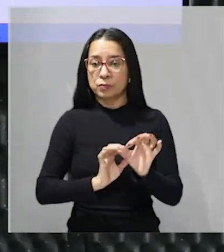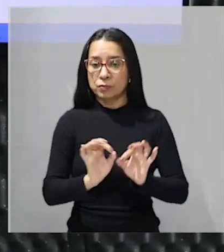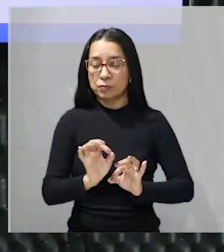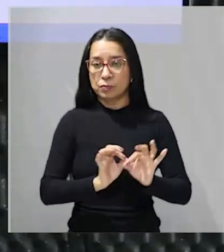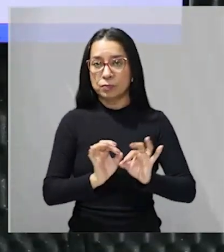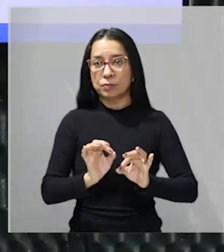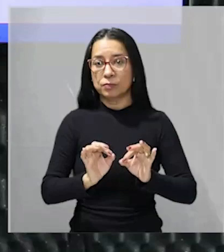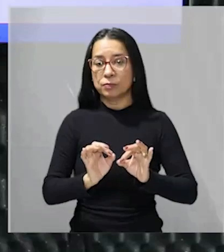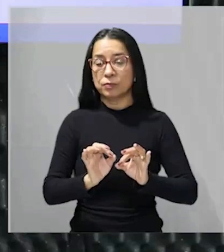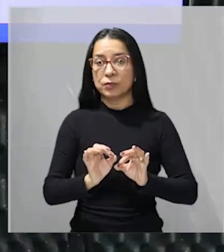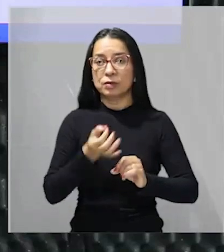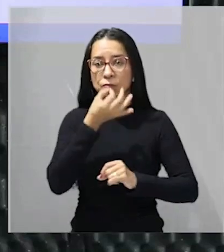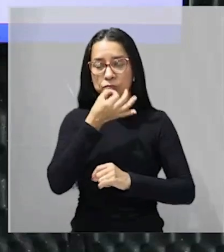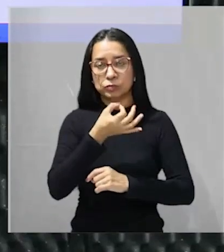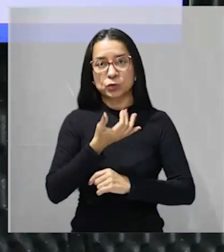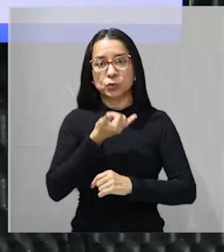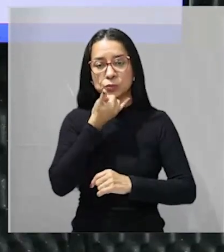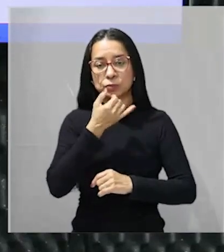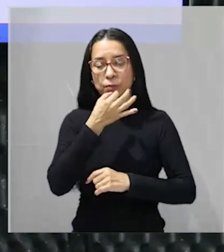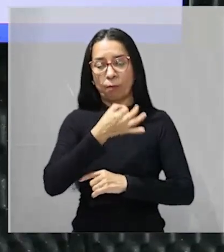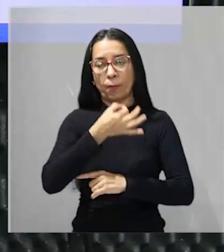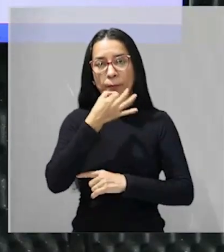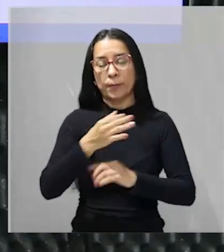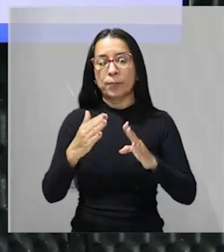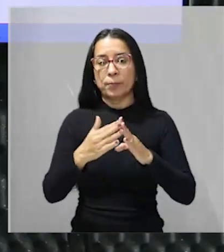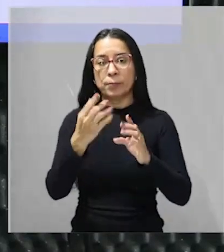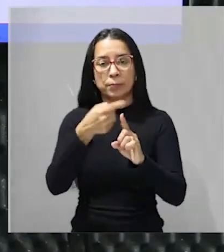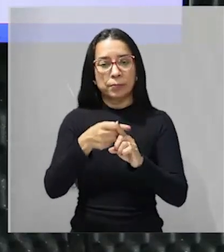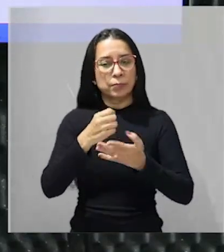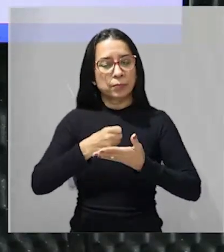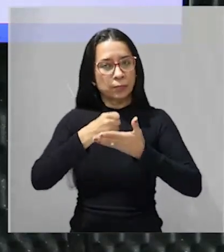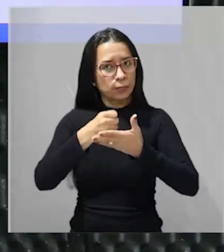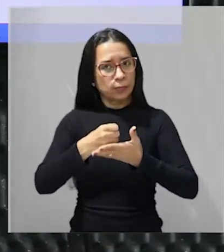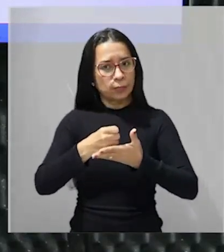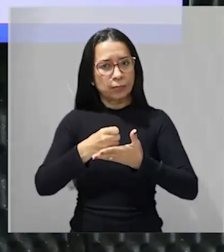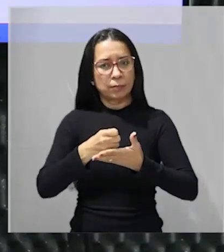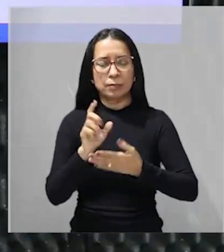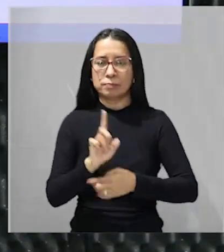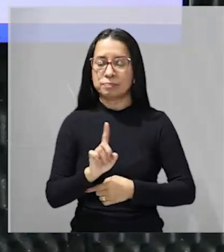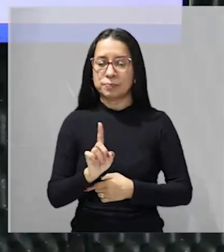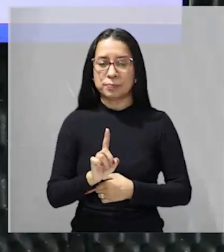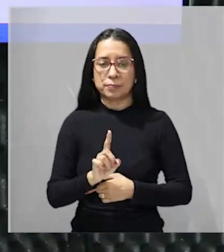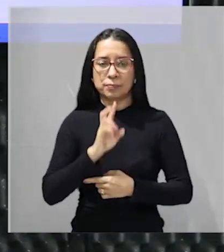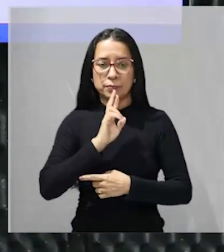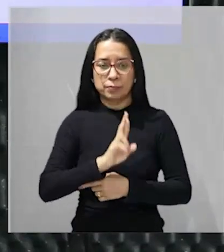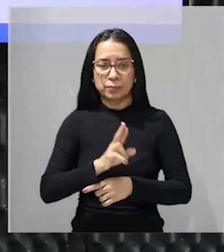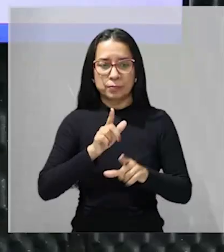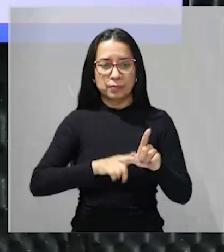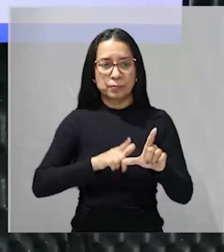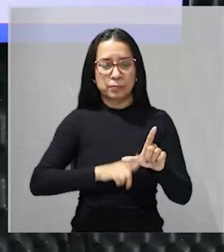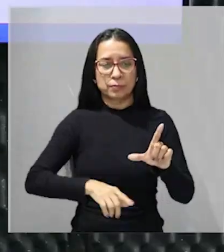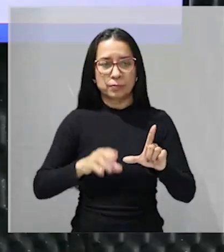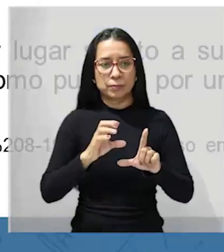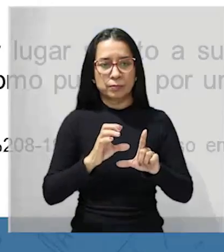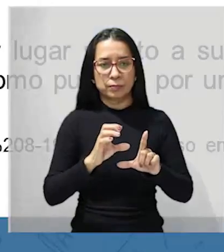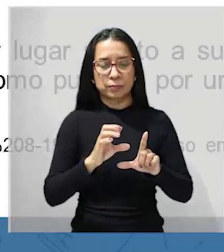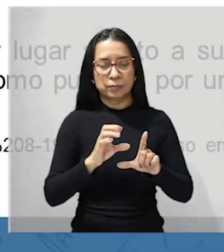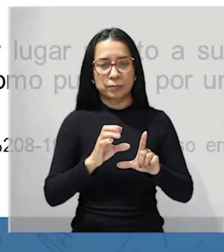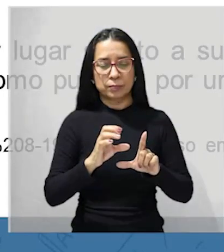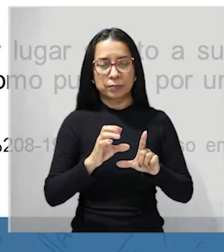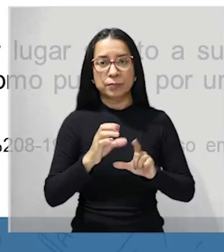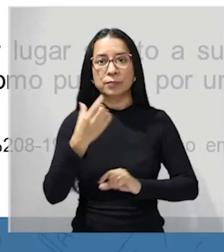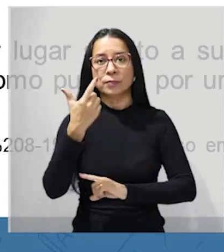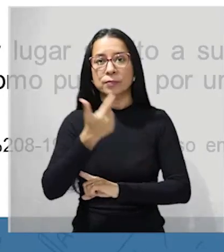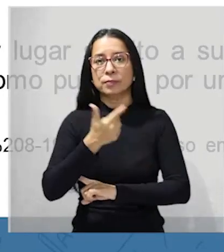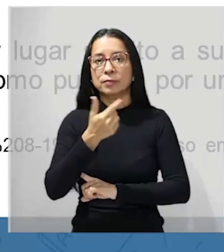pulsionamento que ela apoia em alguns casos e em outros casos não então resposta a letra C de casa temos a segunda